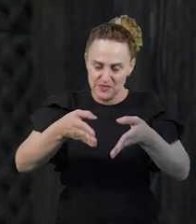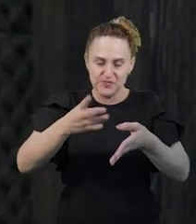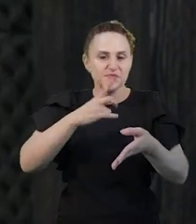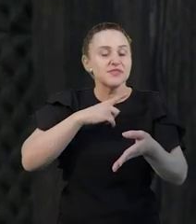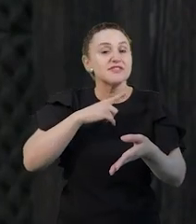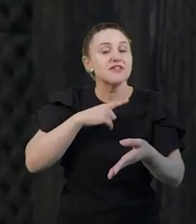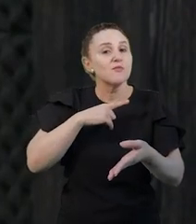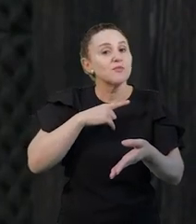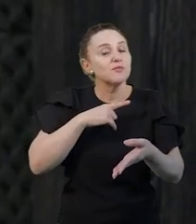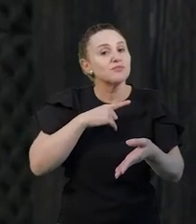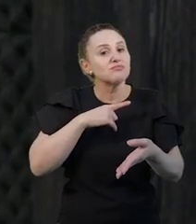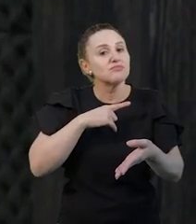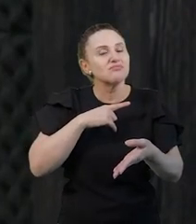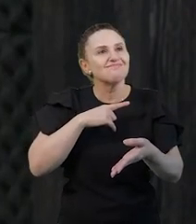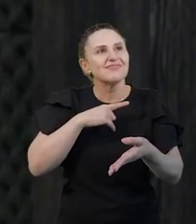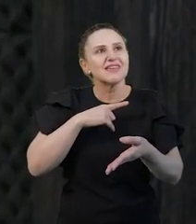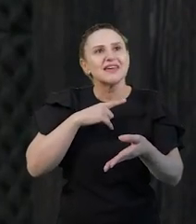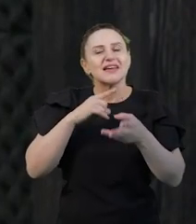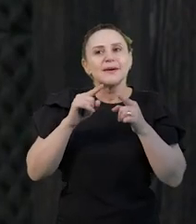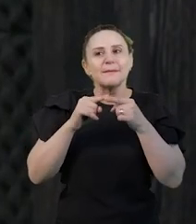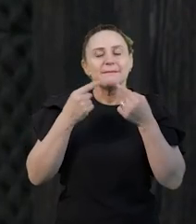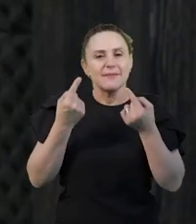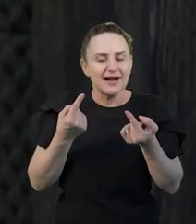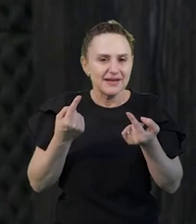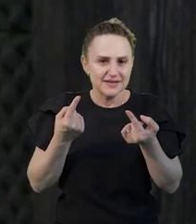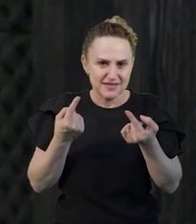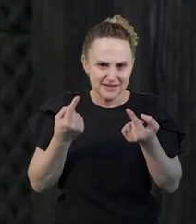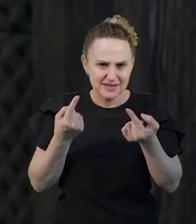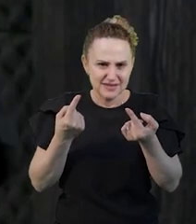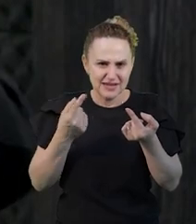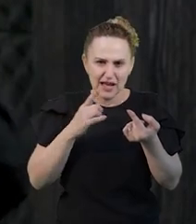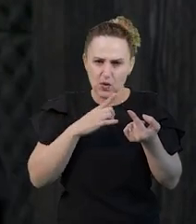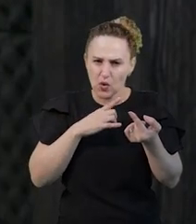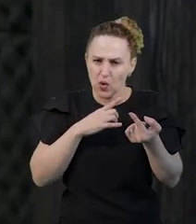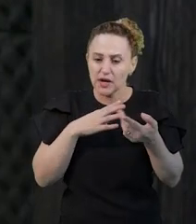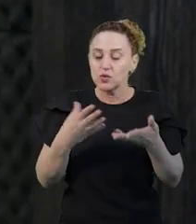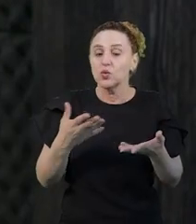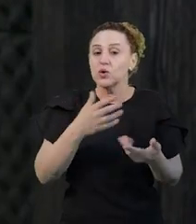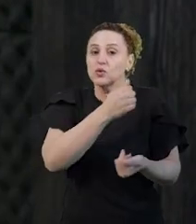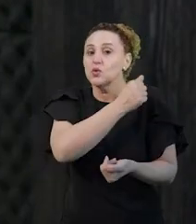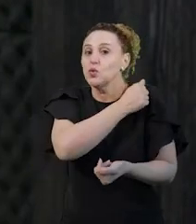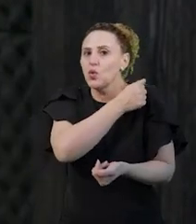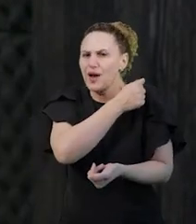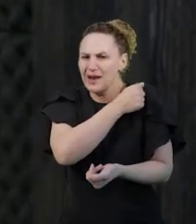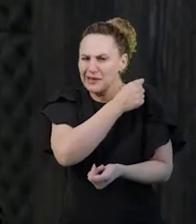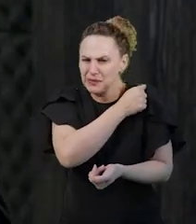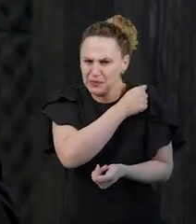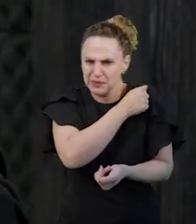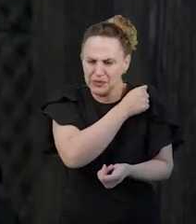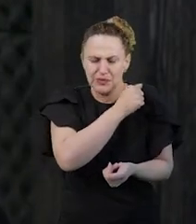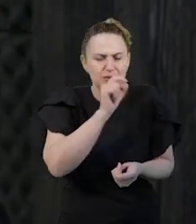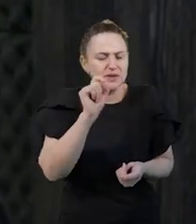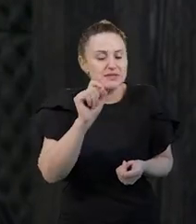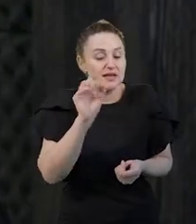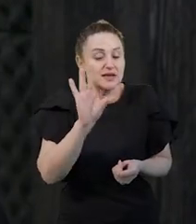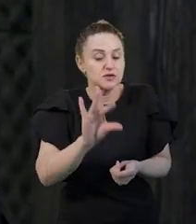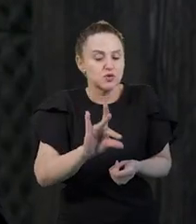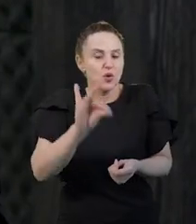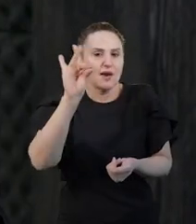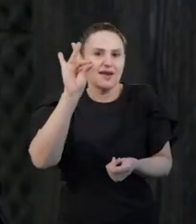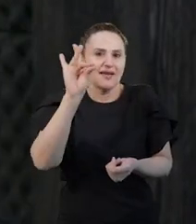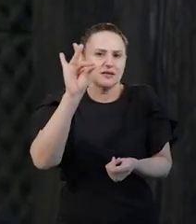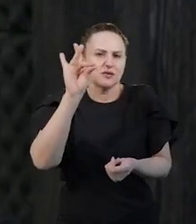dizer assim, empobrecido. Quando você permite que o estudante possa escolher o seu tema, você está dando a ele a